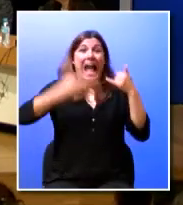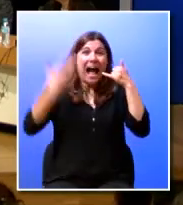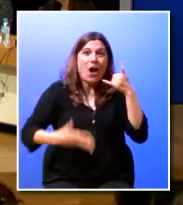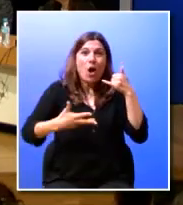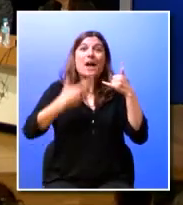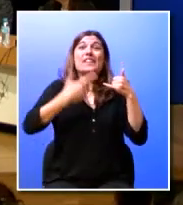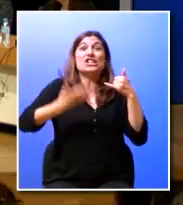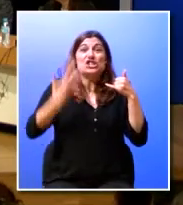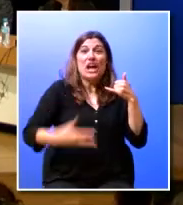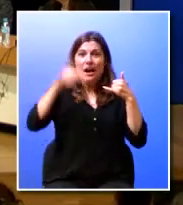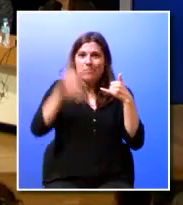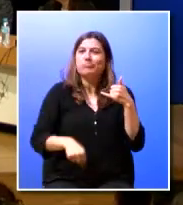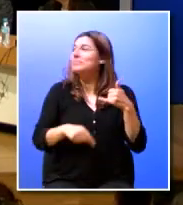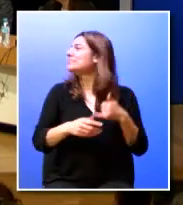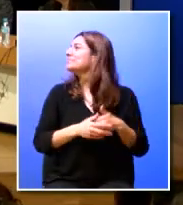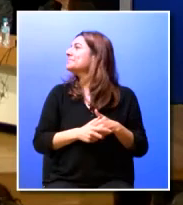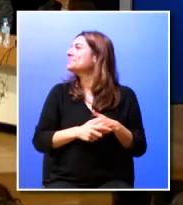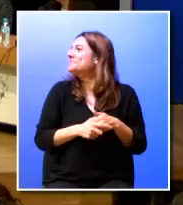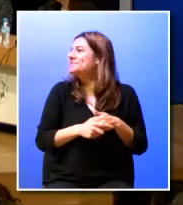é já